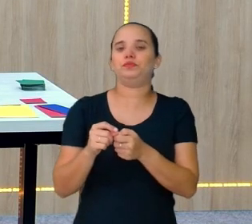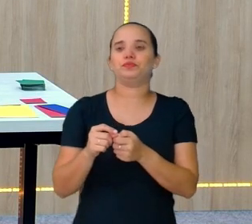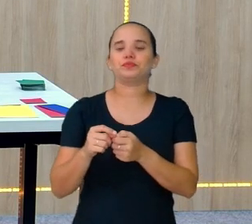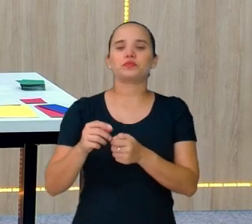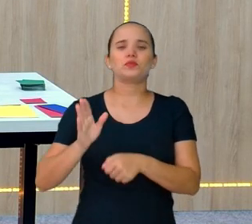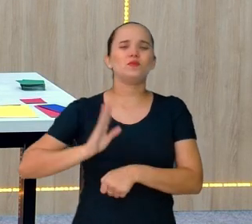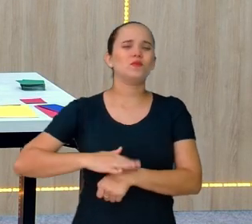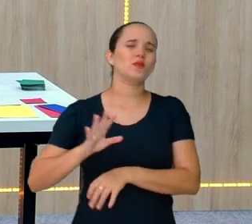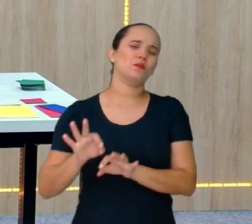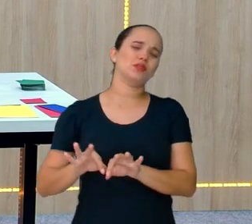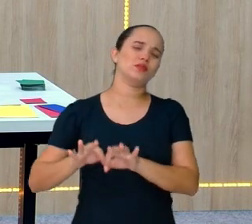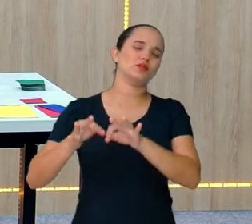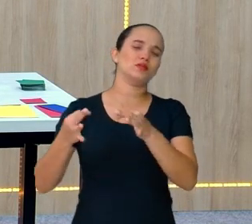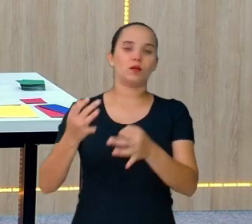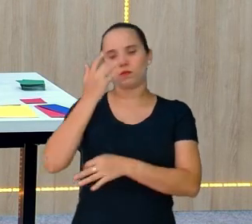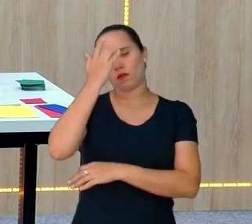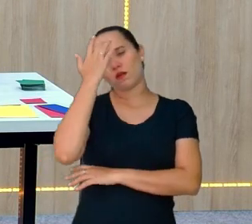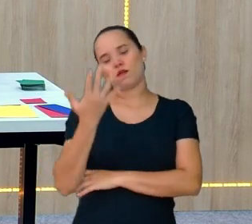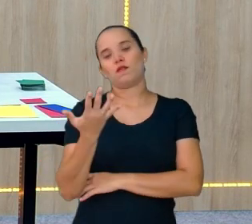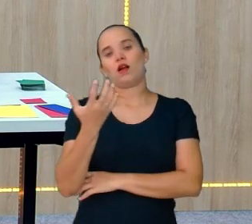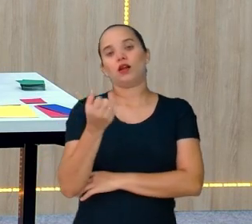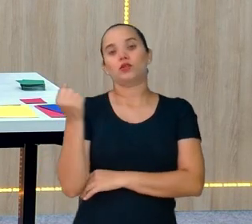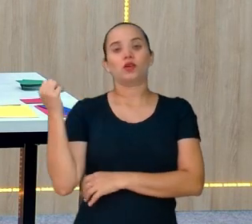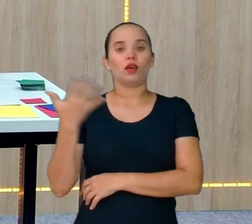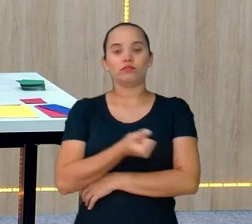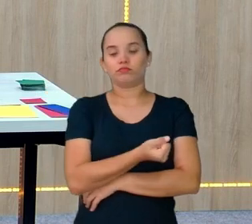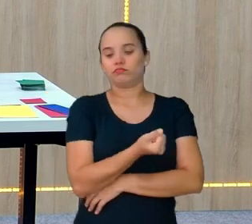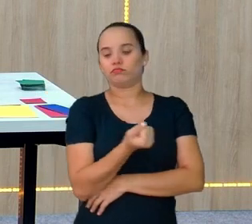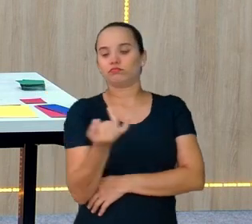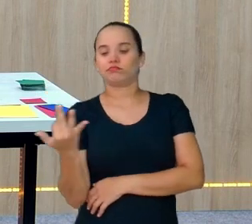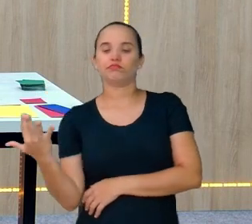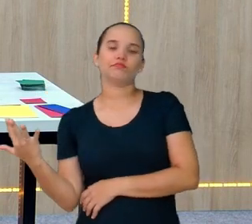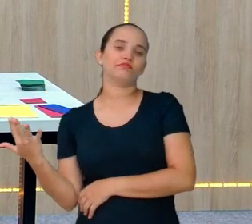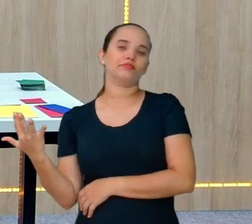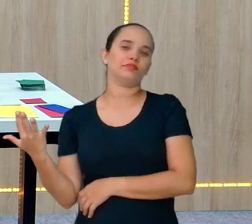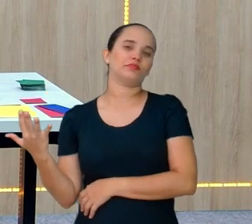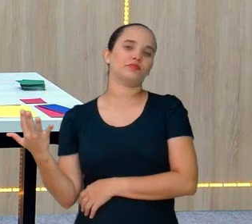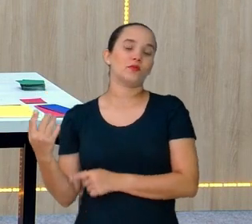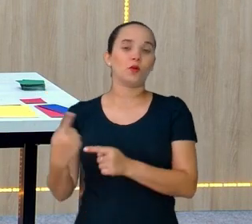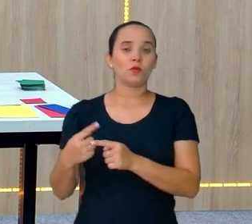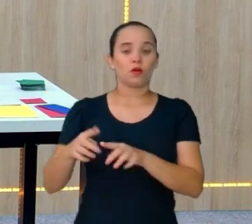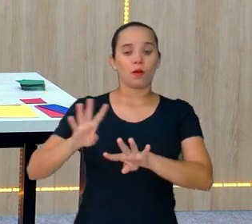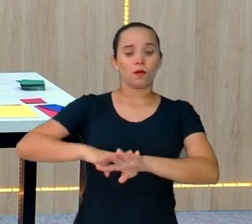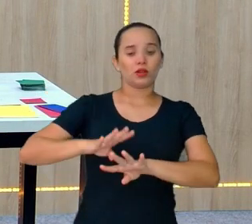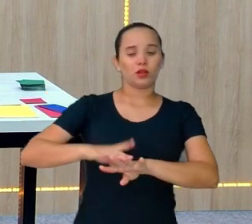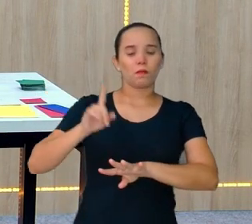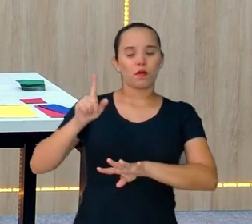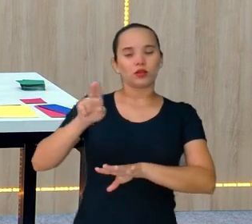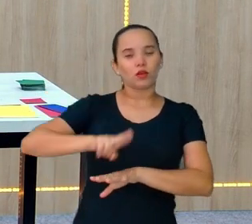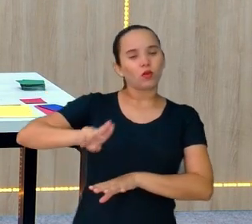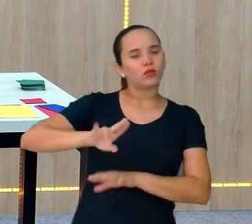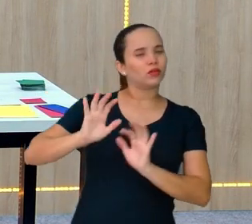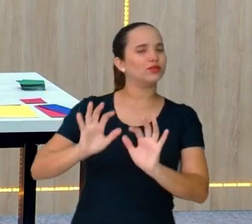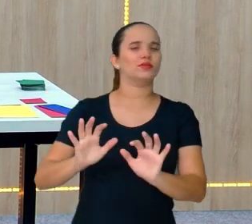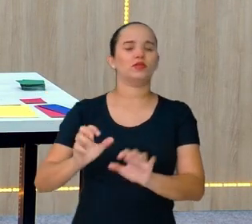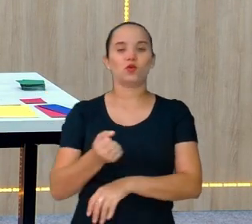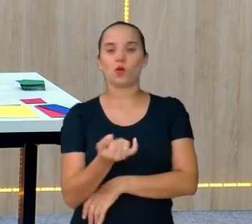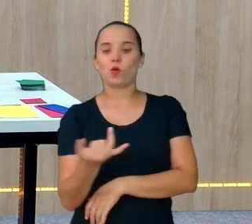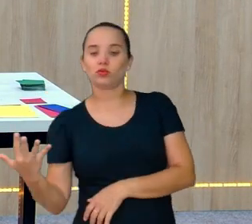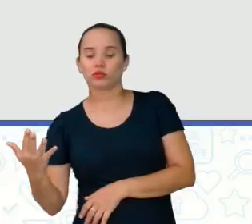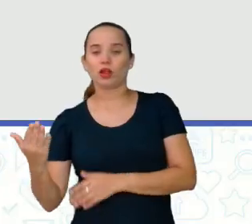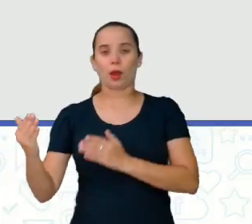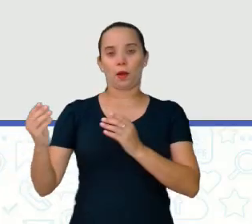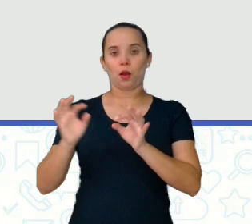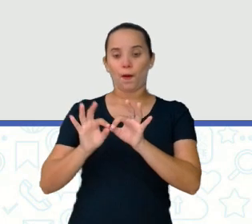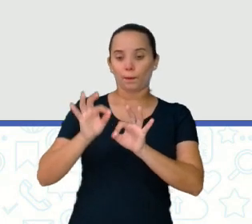Contar. A matemática, ela existe basicamente para contar, medir e comparar. Vamos contar? Dá um zoom aí,